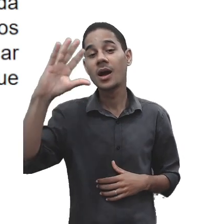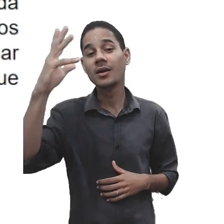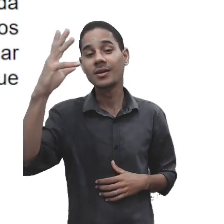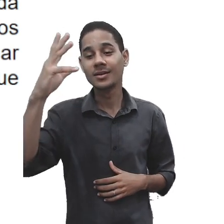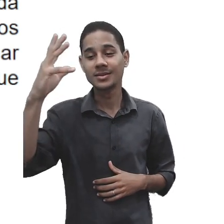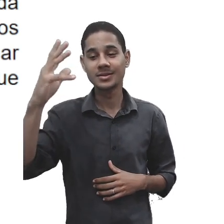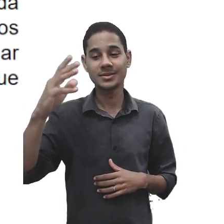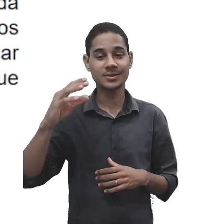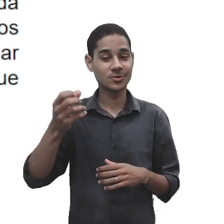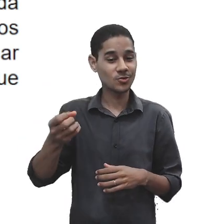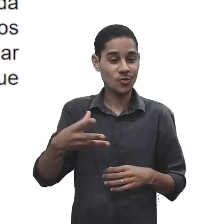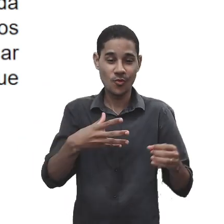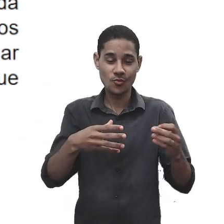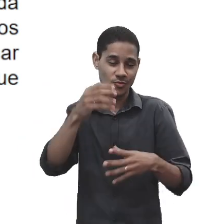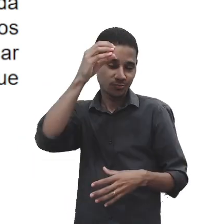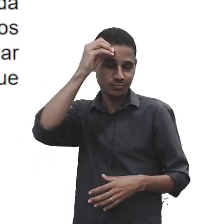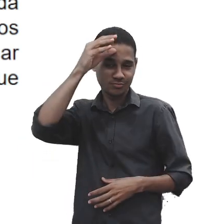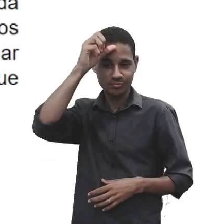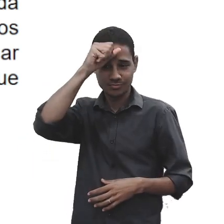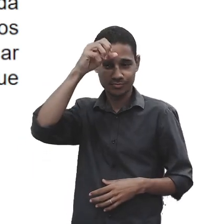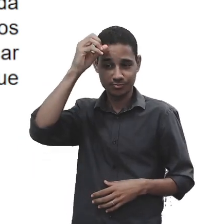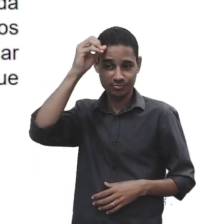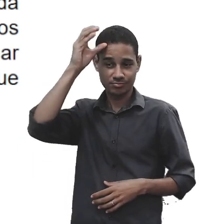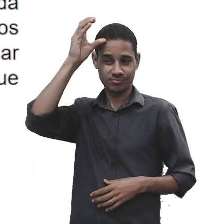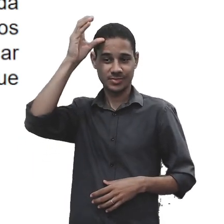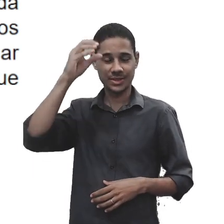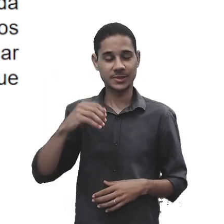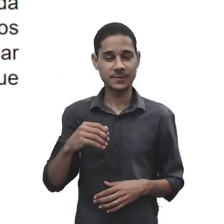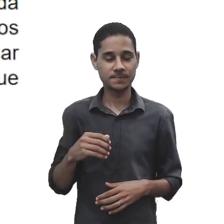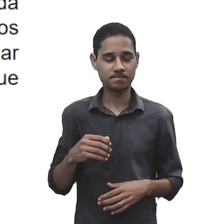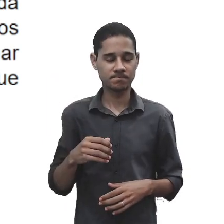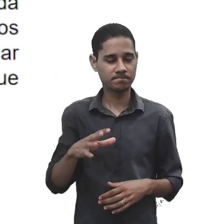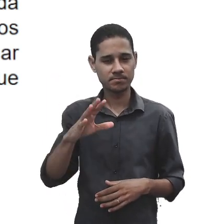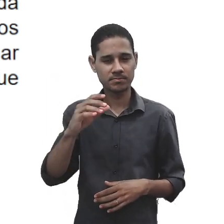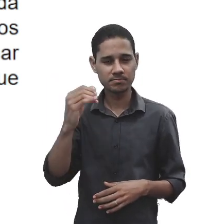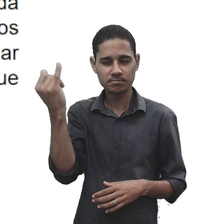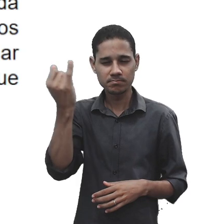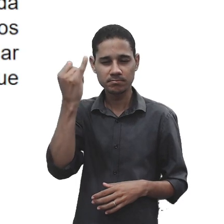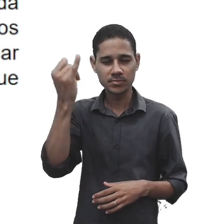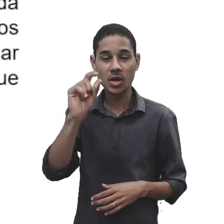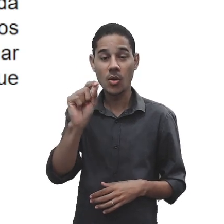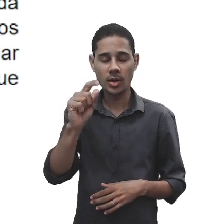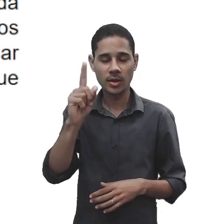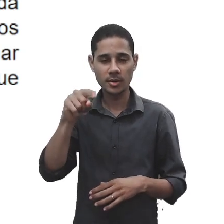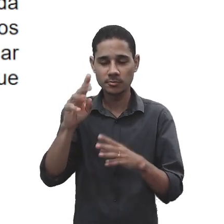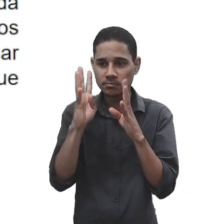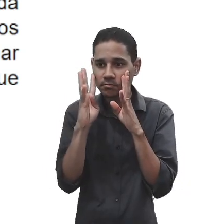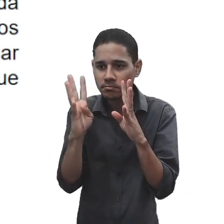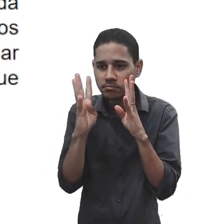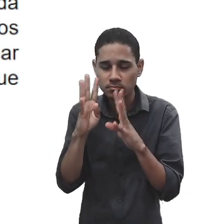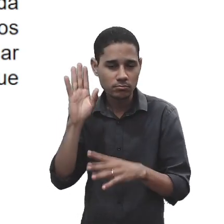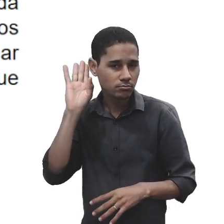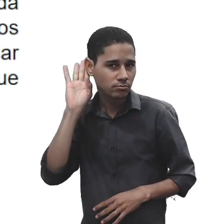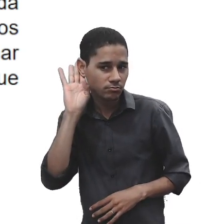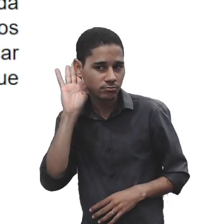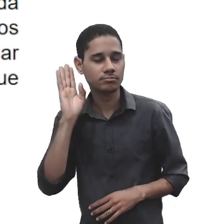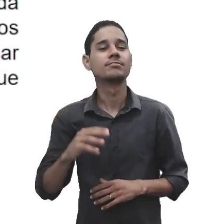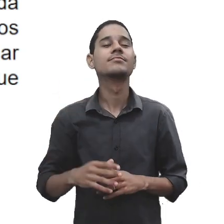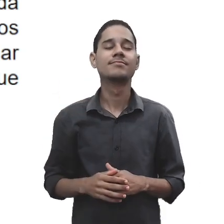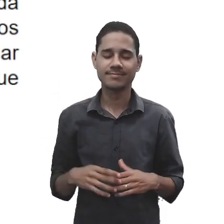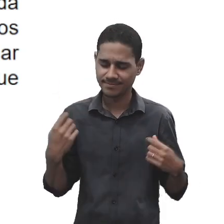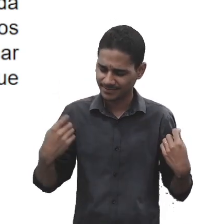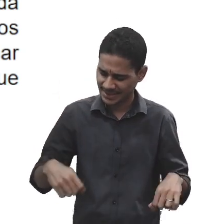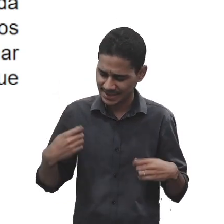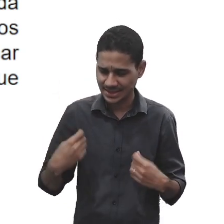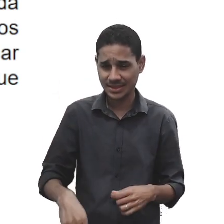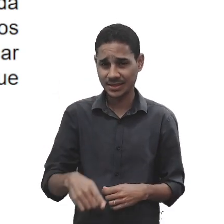construção de novos conhecimentos. Um fato importante aí é a questão do ouvir. Precisamos ouvir.